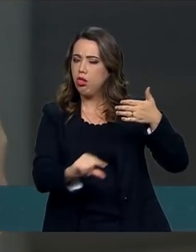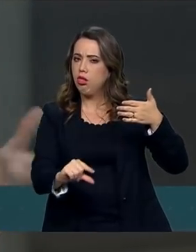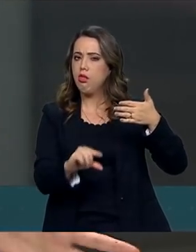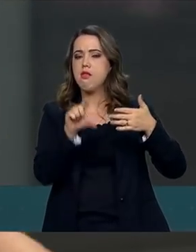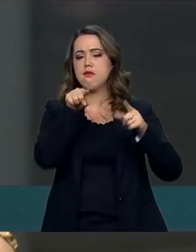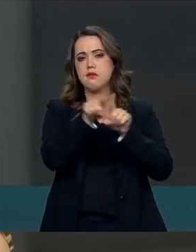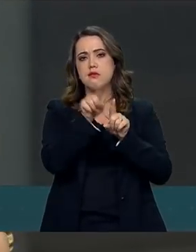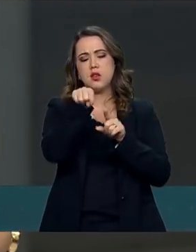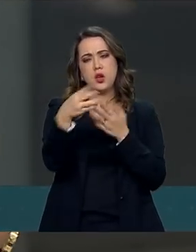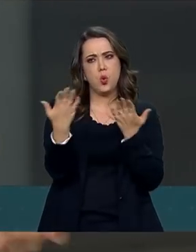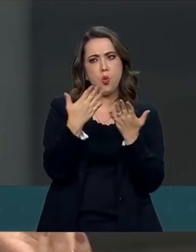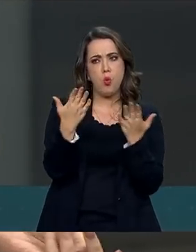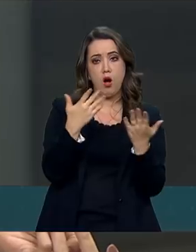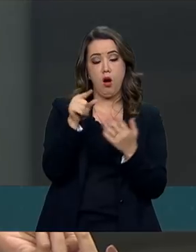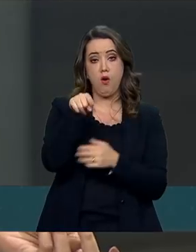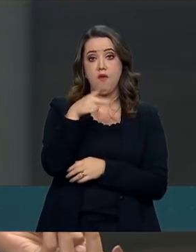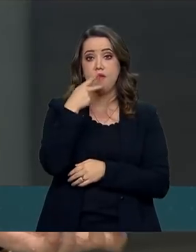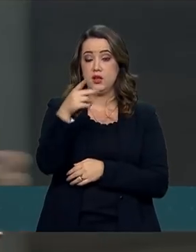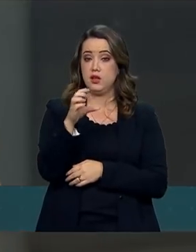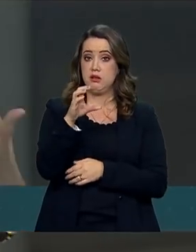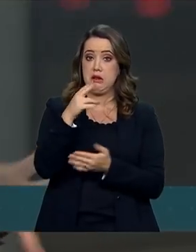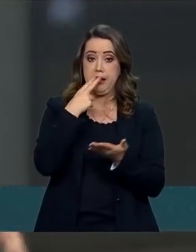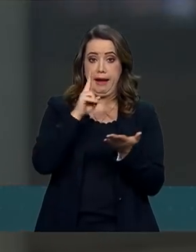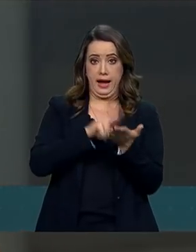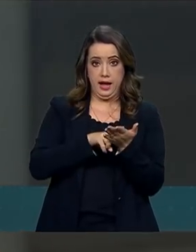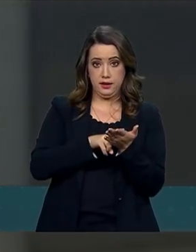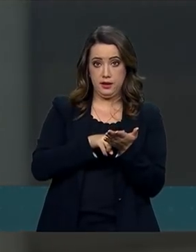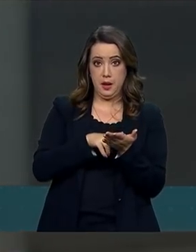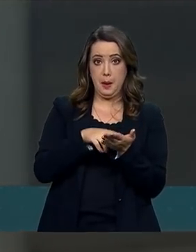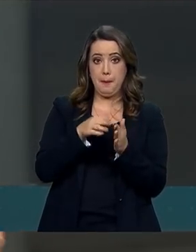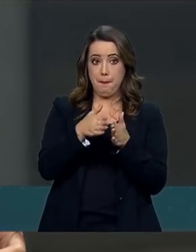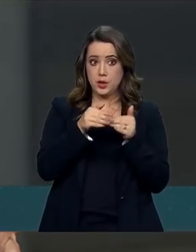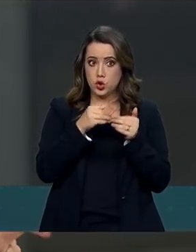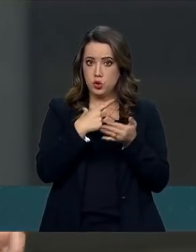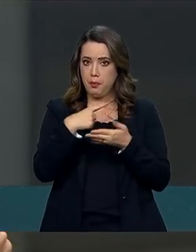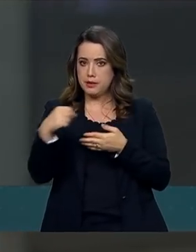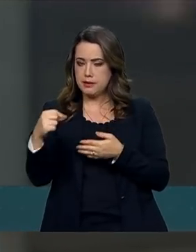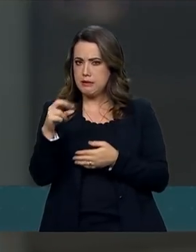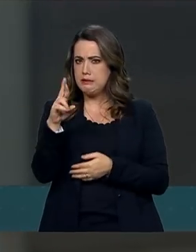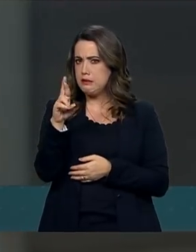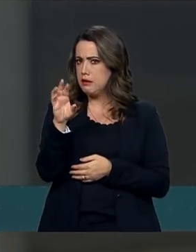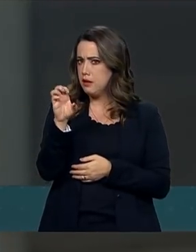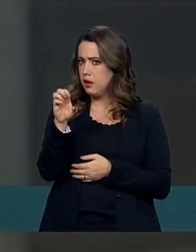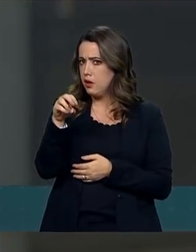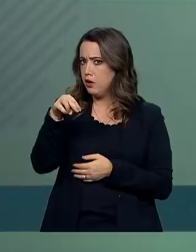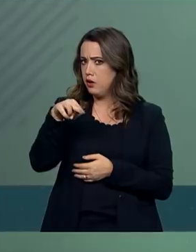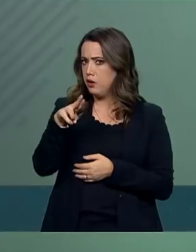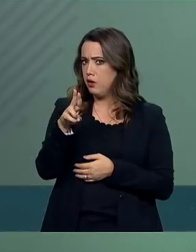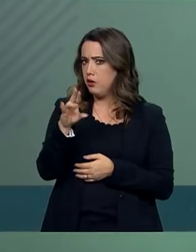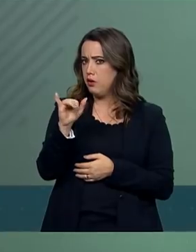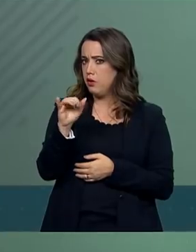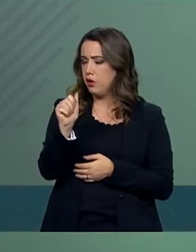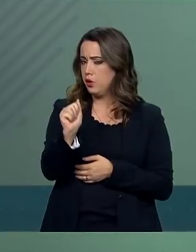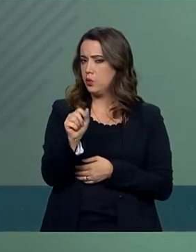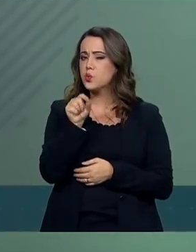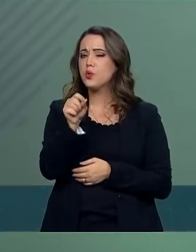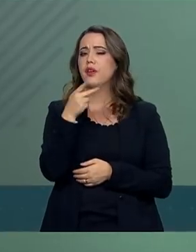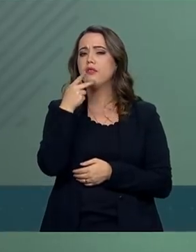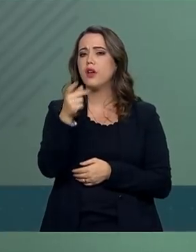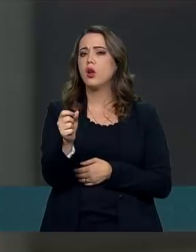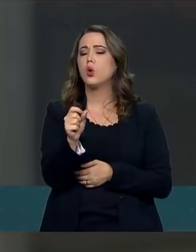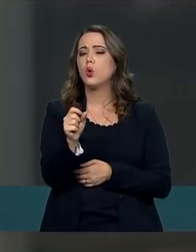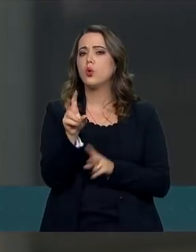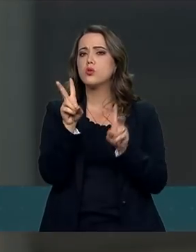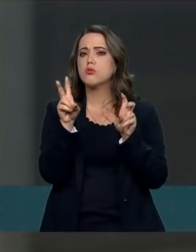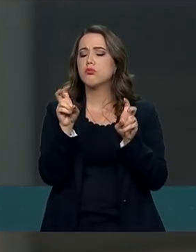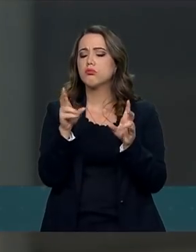Jânio, Collor. Queria saber o ele achou desses comentários, dessas comparações. Não fez comentário. E